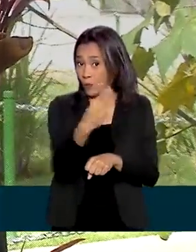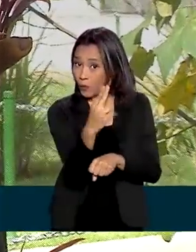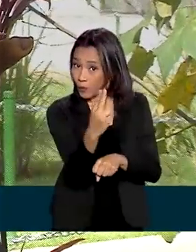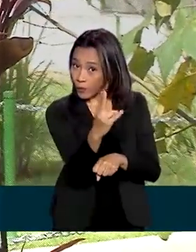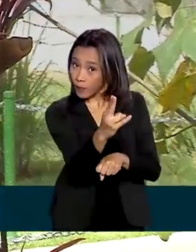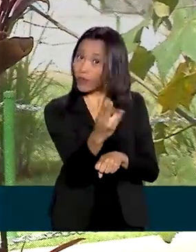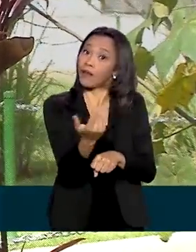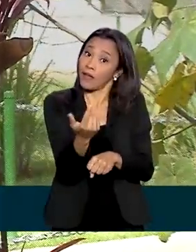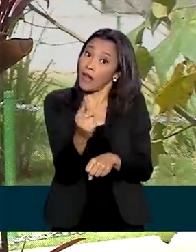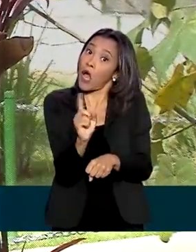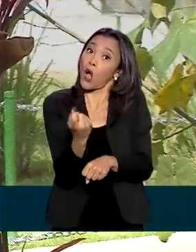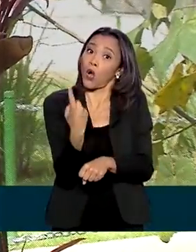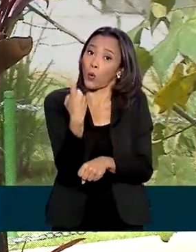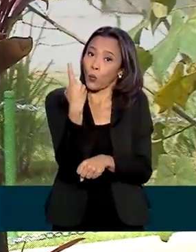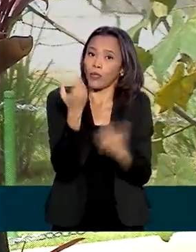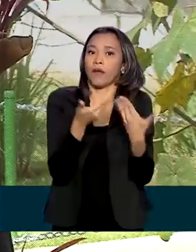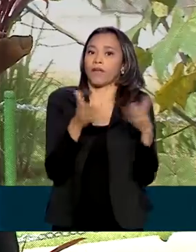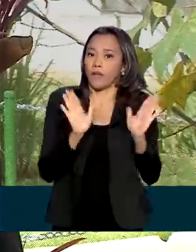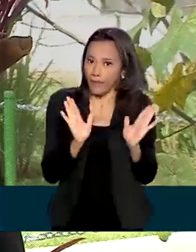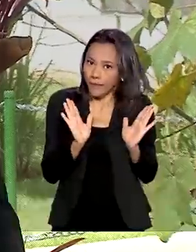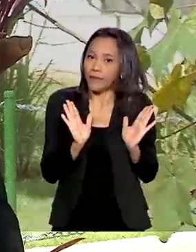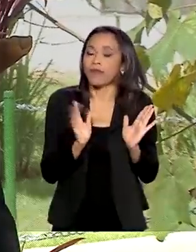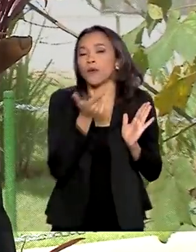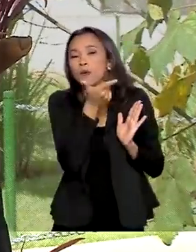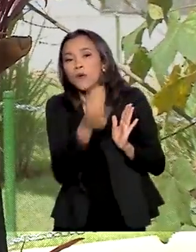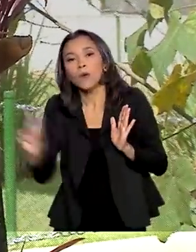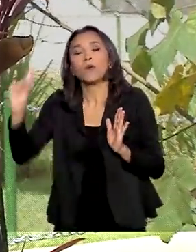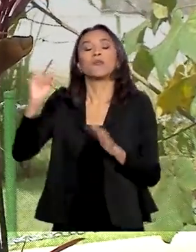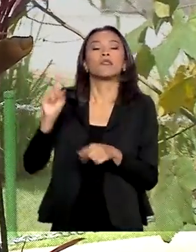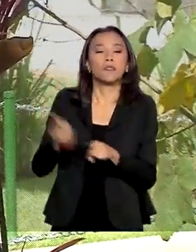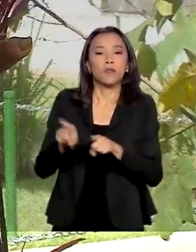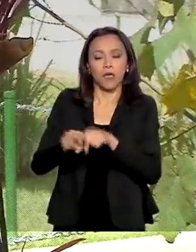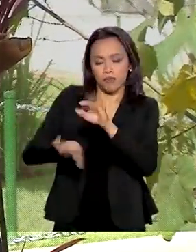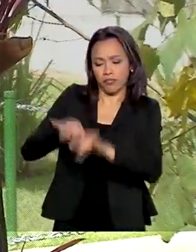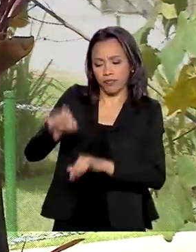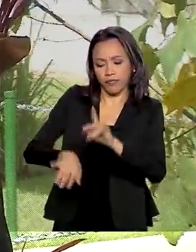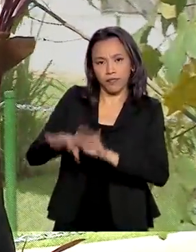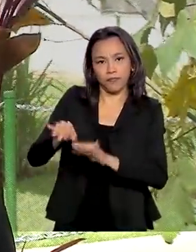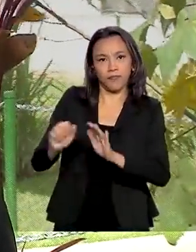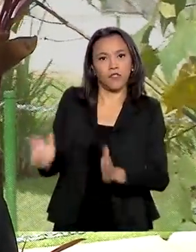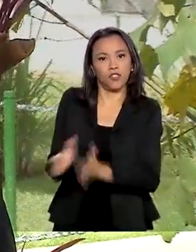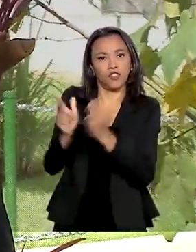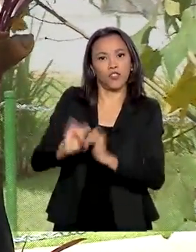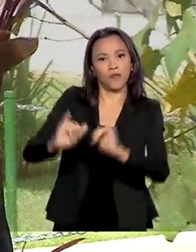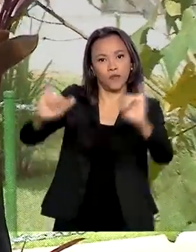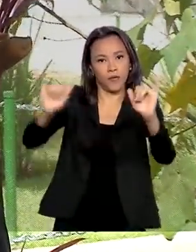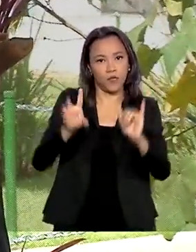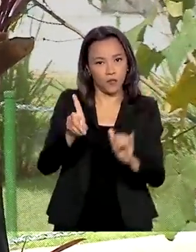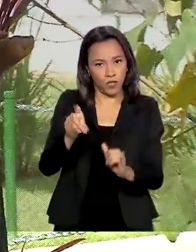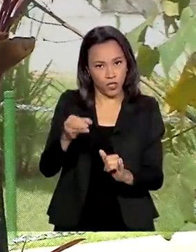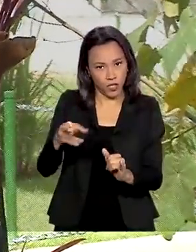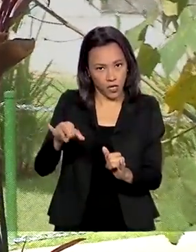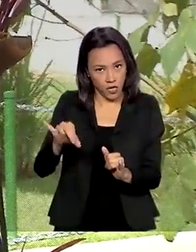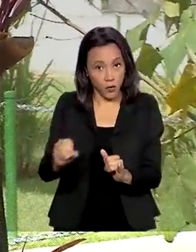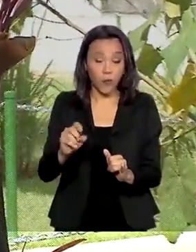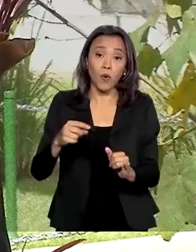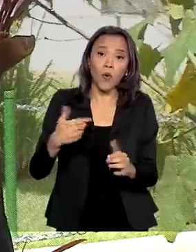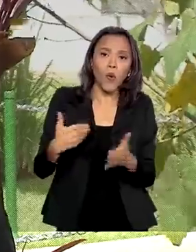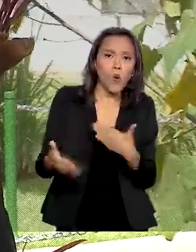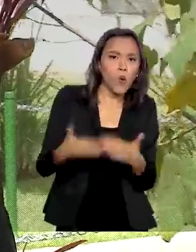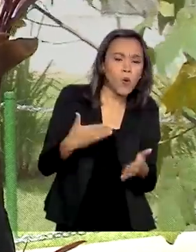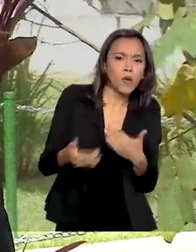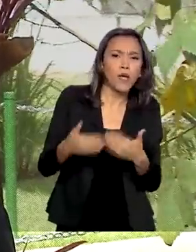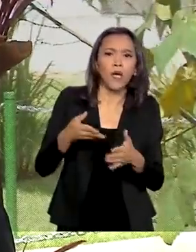permanecia aberta. Outra medida publicada no diário oficial determina que qualquer interrupção de locomoção